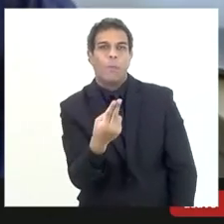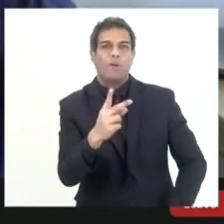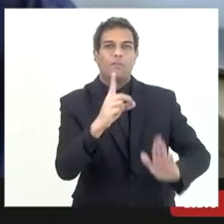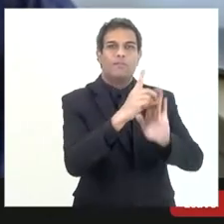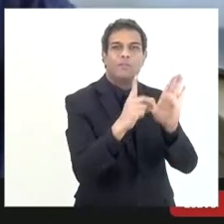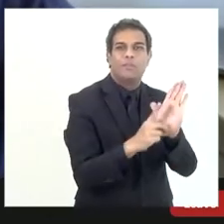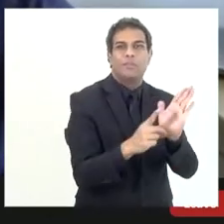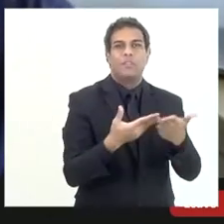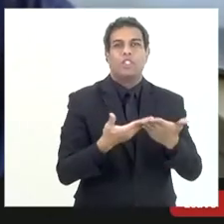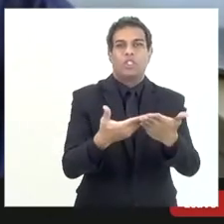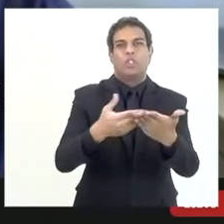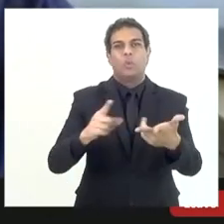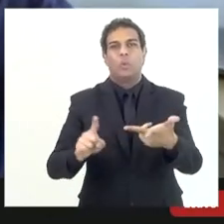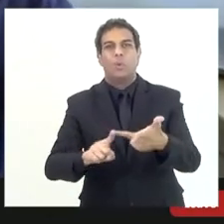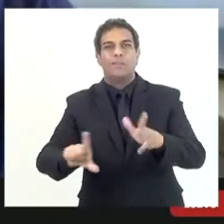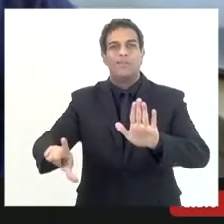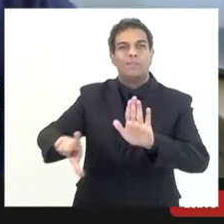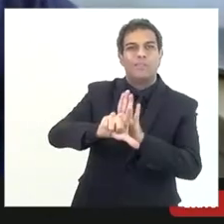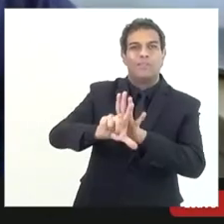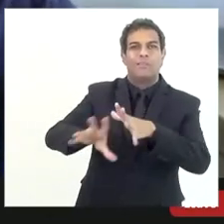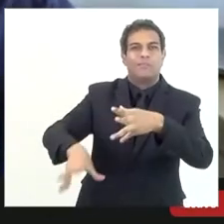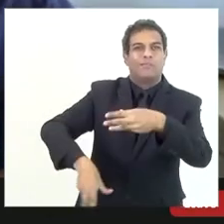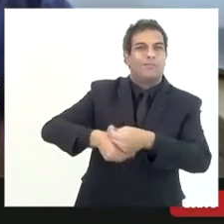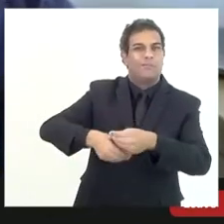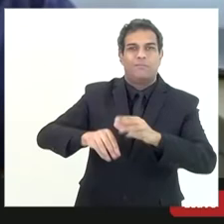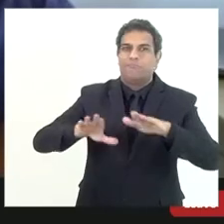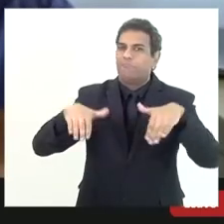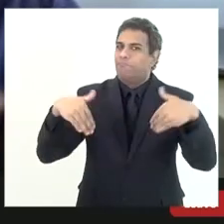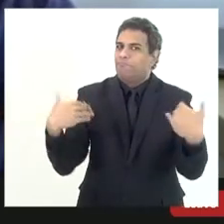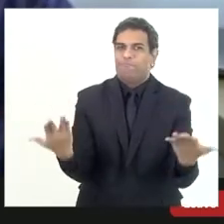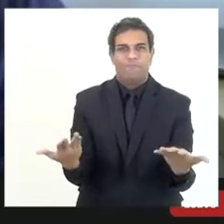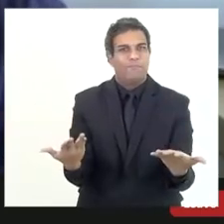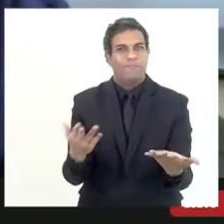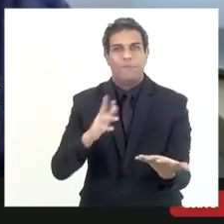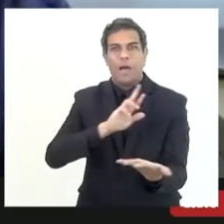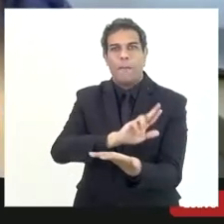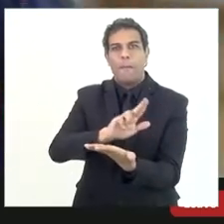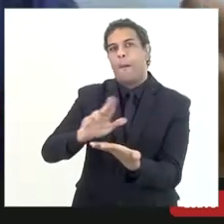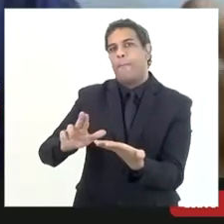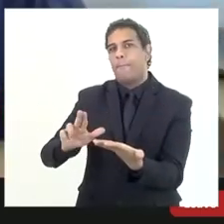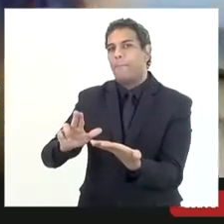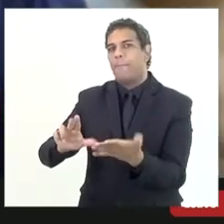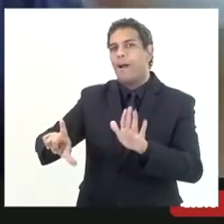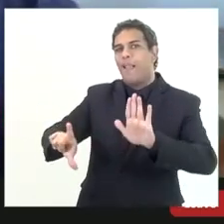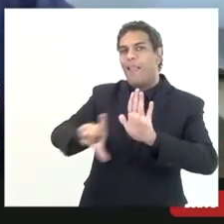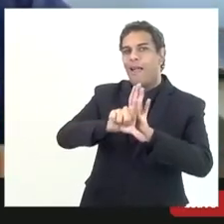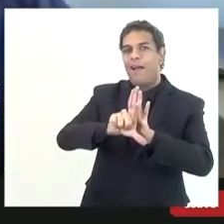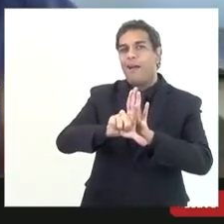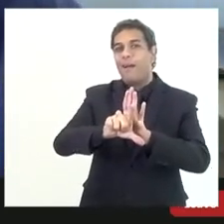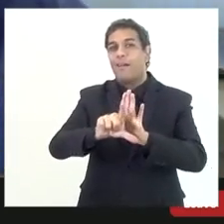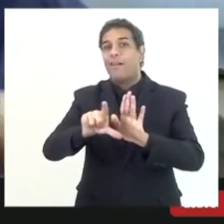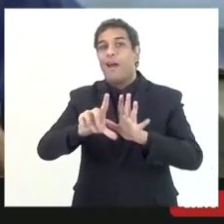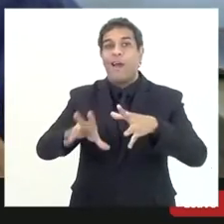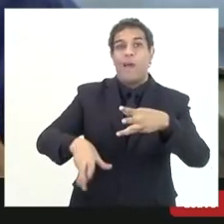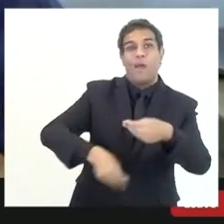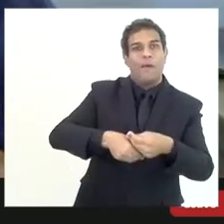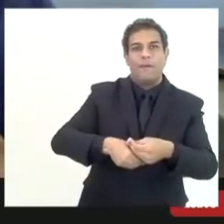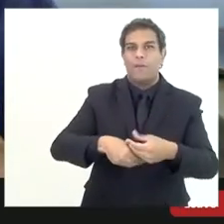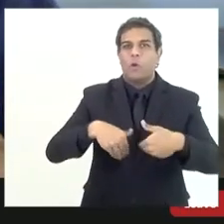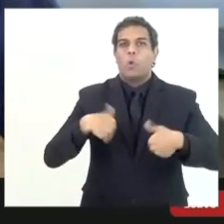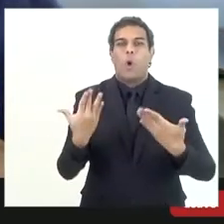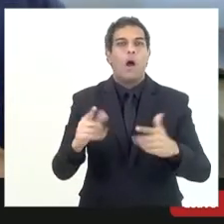ser que seja lei ordinária lei complementar emenda condicional emenda condicional não precisa a lei a lei Candir é lei complementar